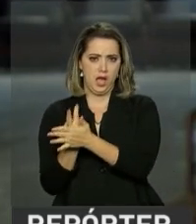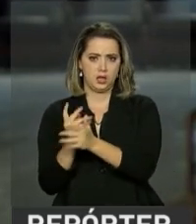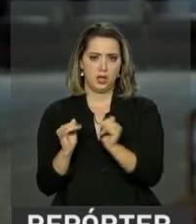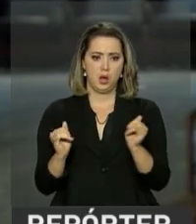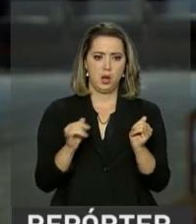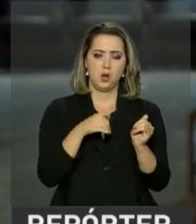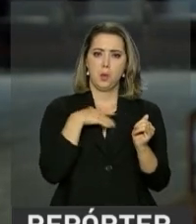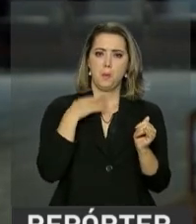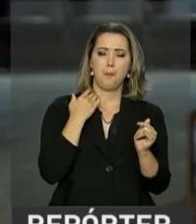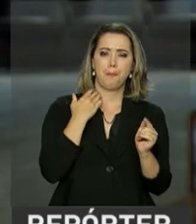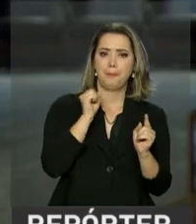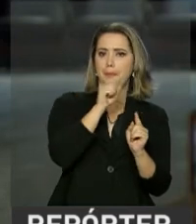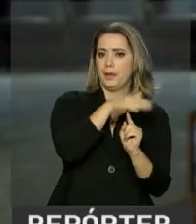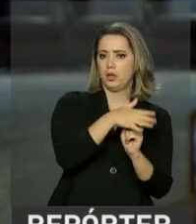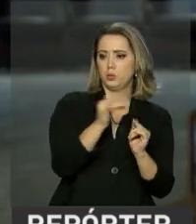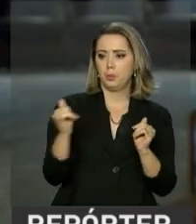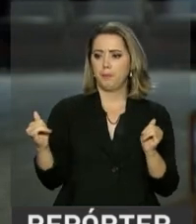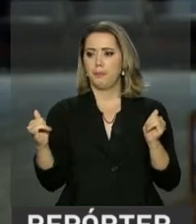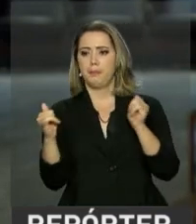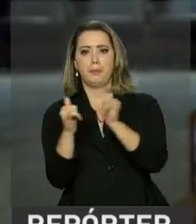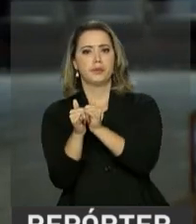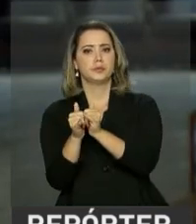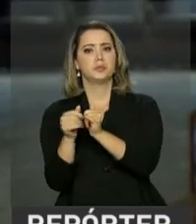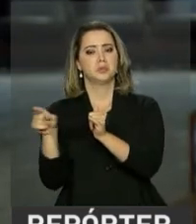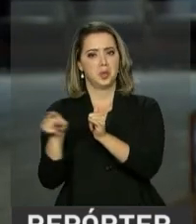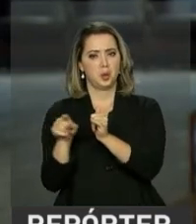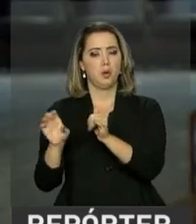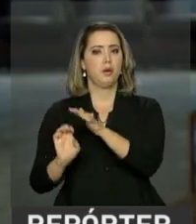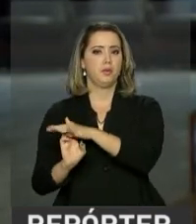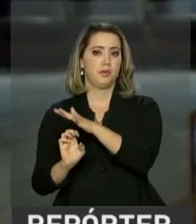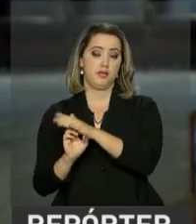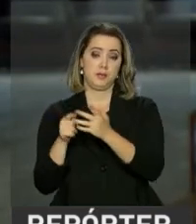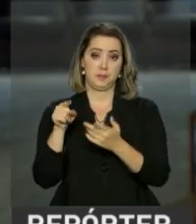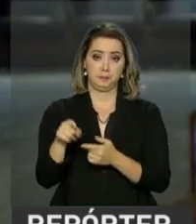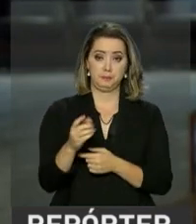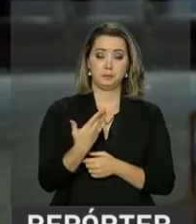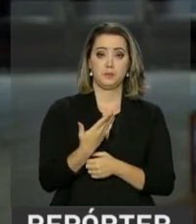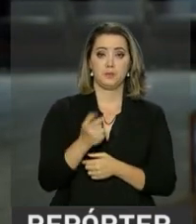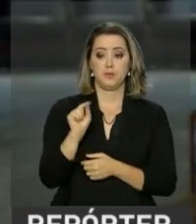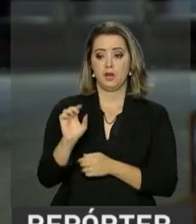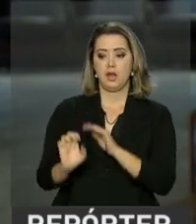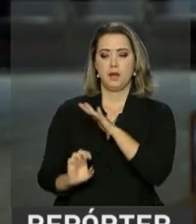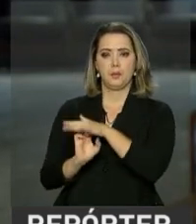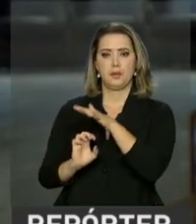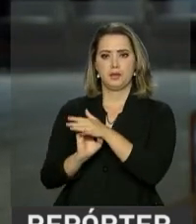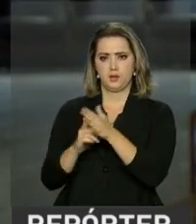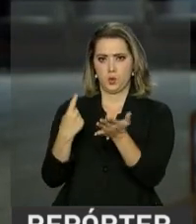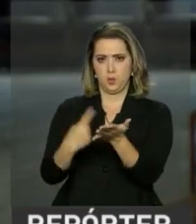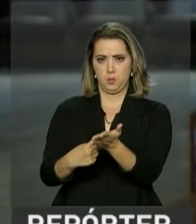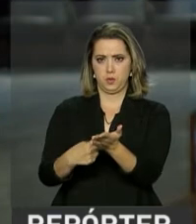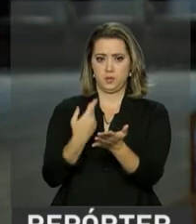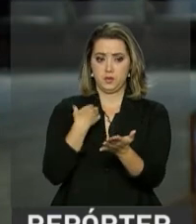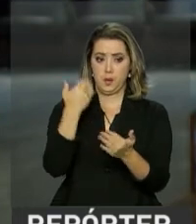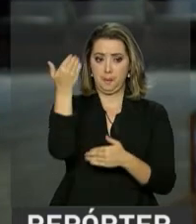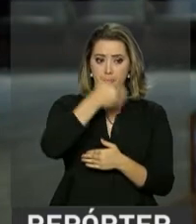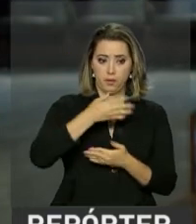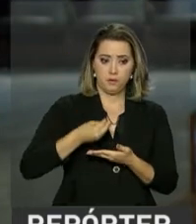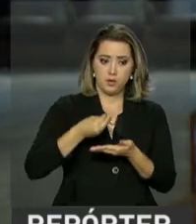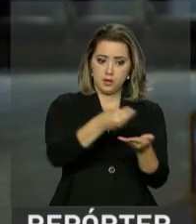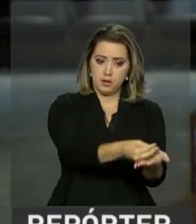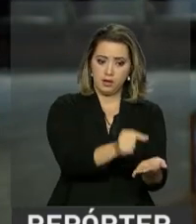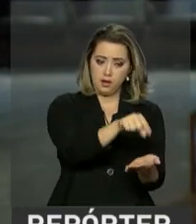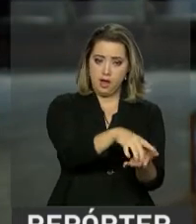acordos de leniência acontecem da seguinte forma. Essas empresas se comprometem a entregar provas e